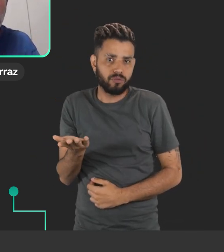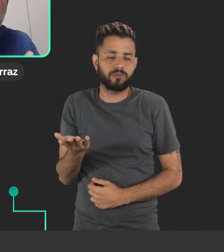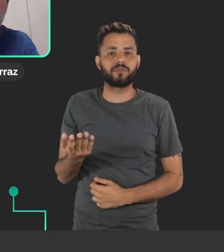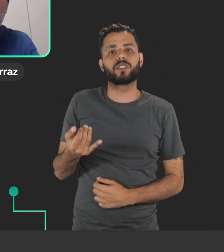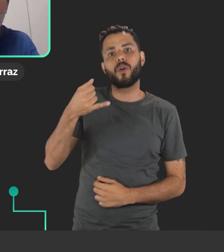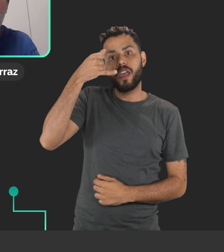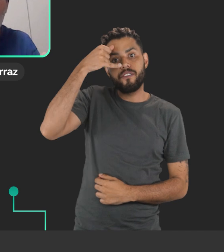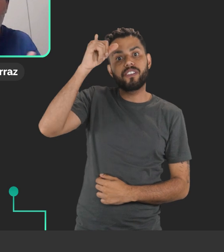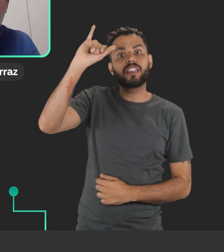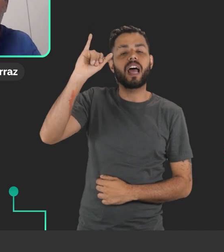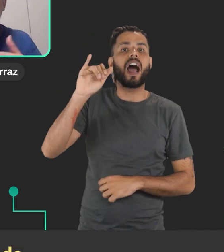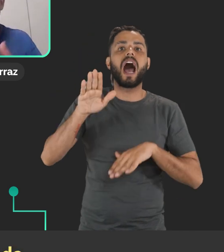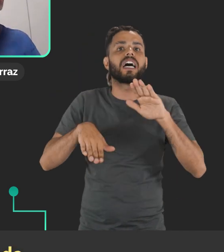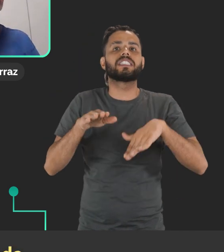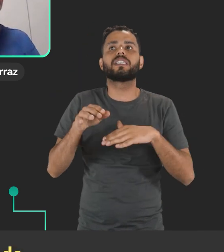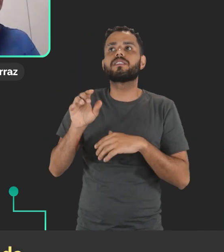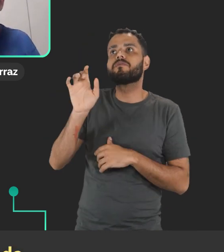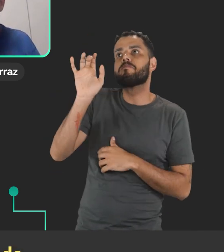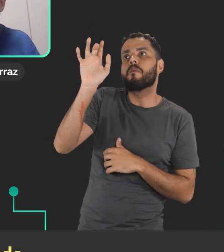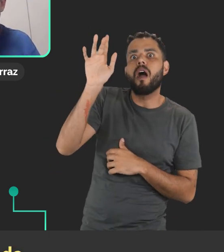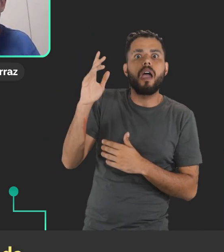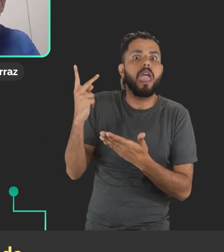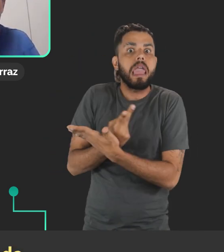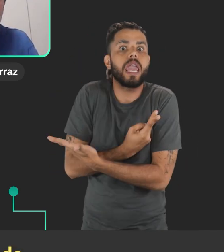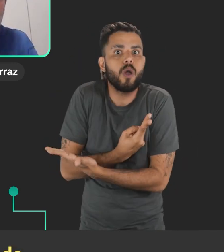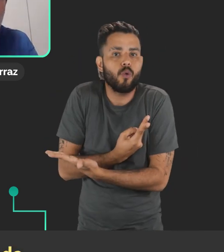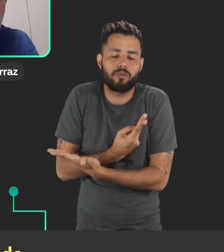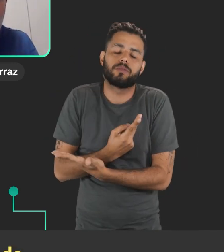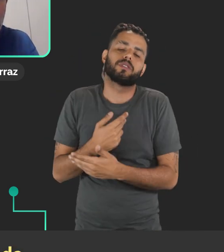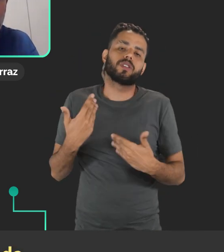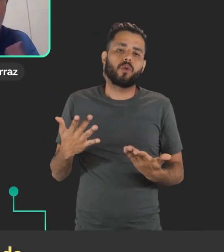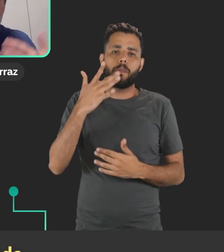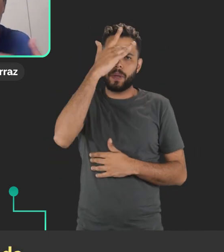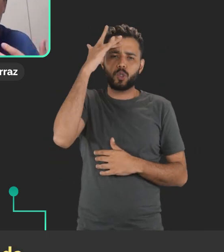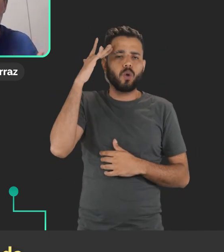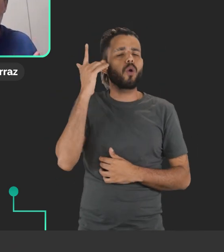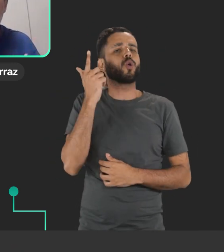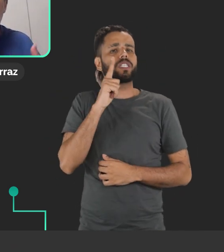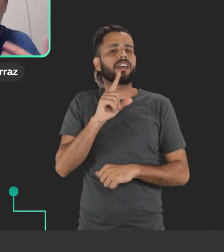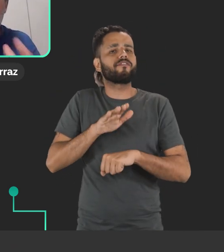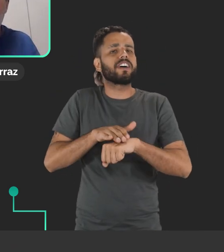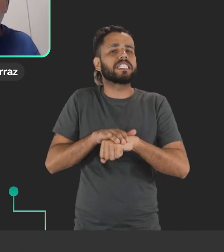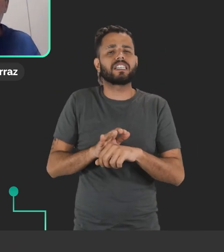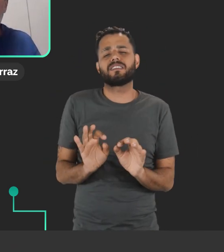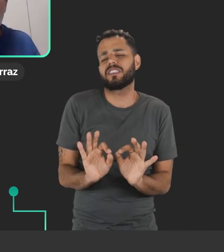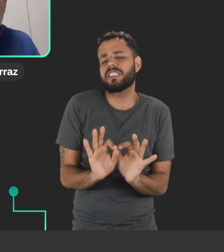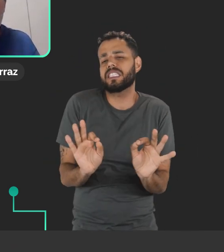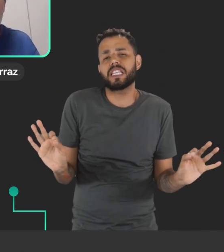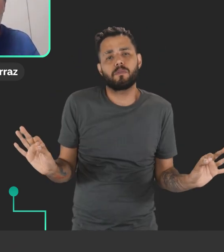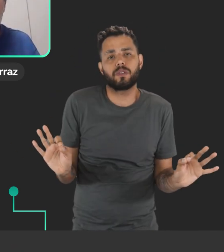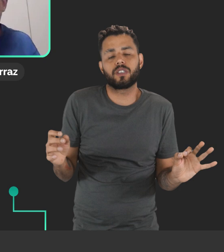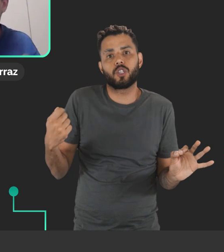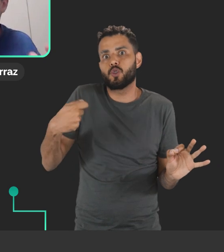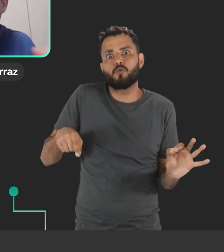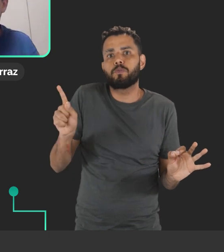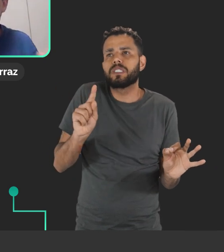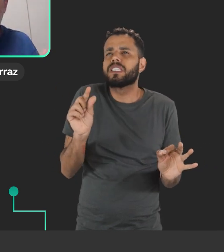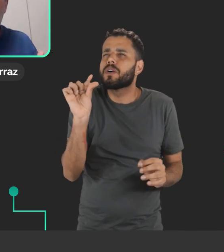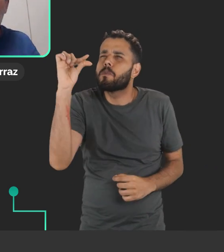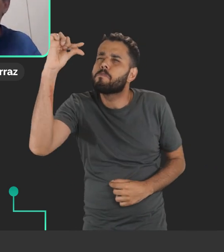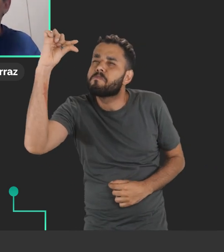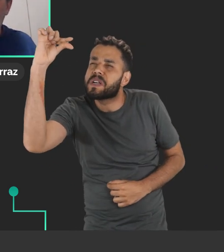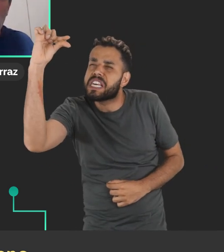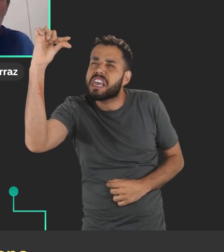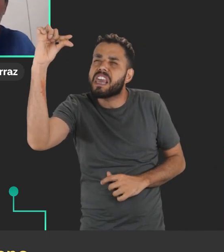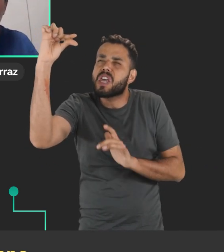de forma muito mais fácil, para evitar principalmente a ativação equivocada, né, e que ela consiga fazer isso de forma mais simples, né, que ela não precise